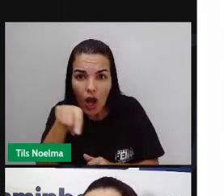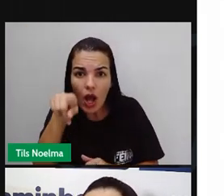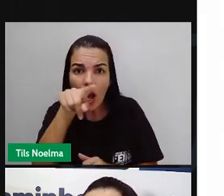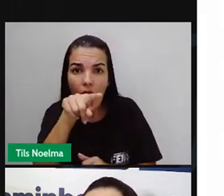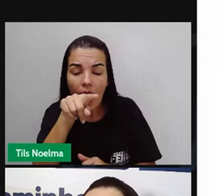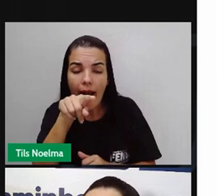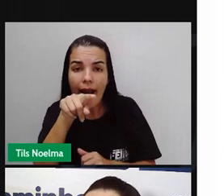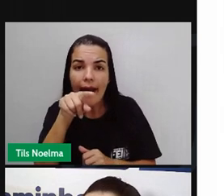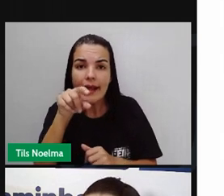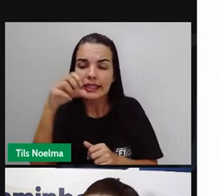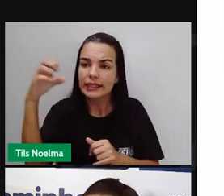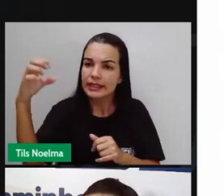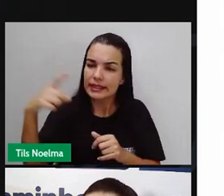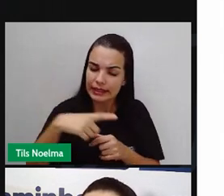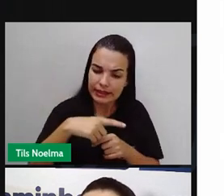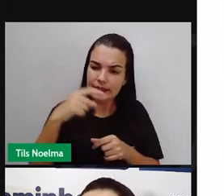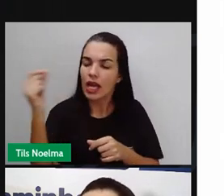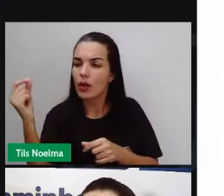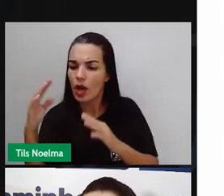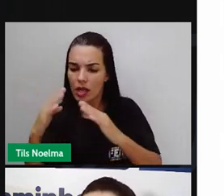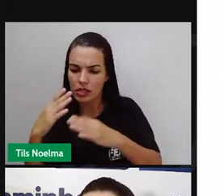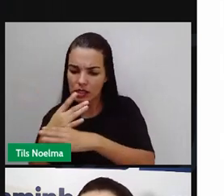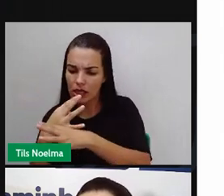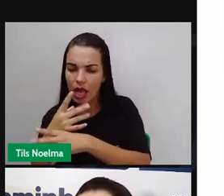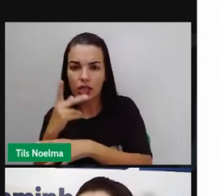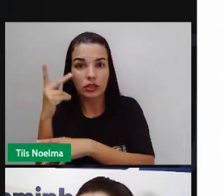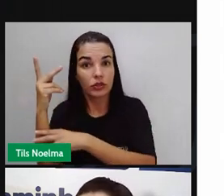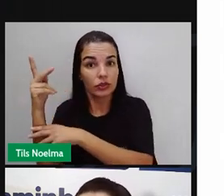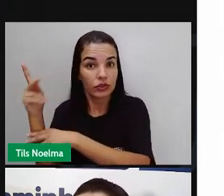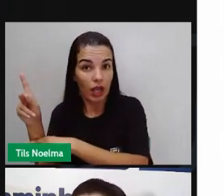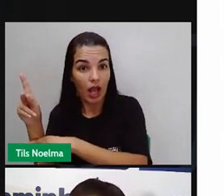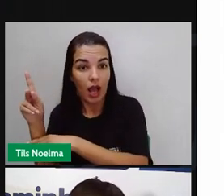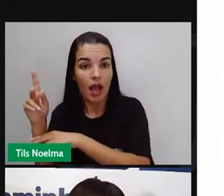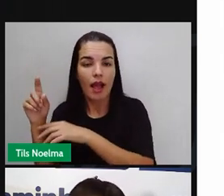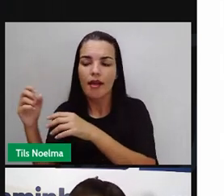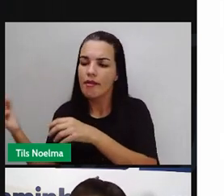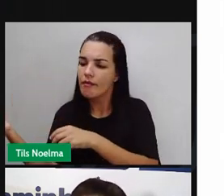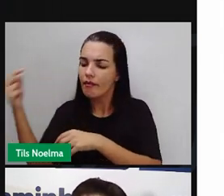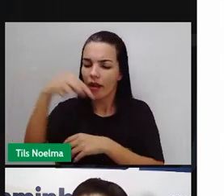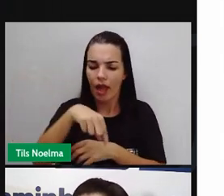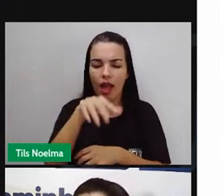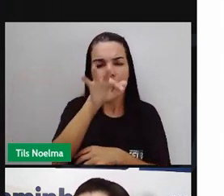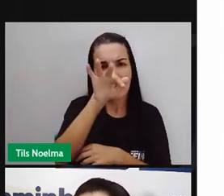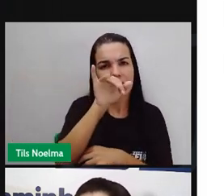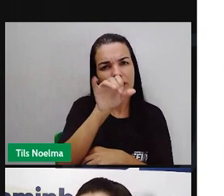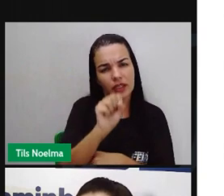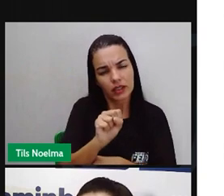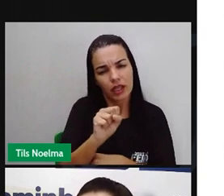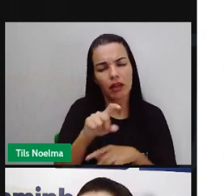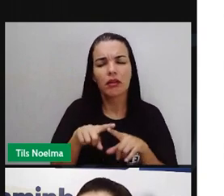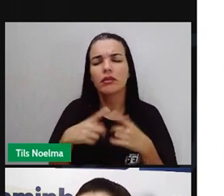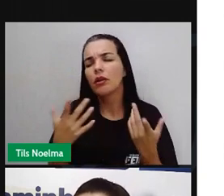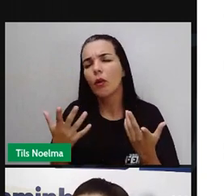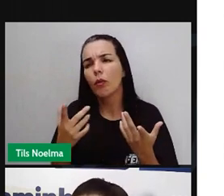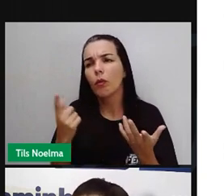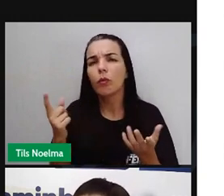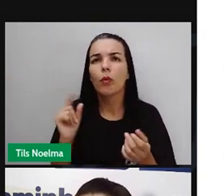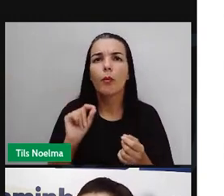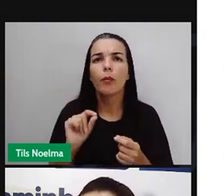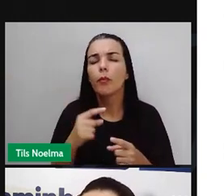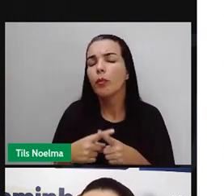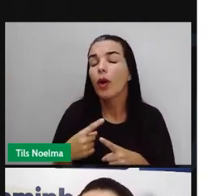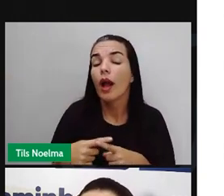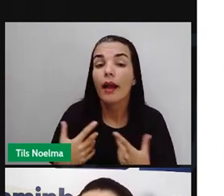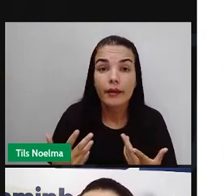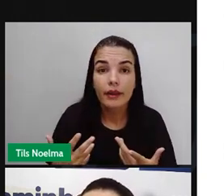Feira de Santana, com certeza a família teve um motivo para isso. Pode ter sido por pontos de